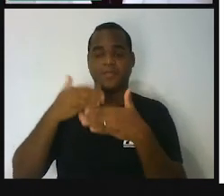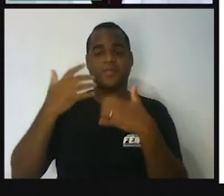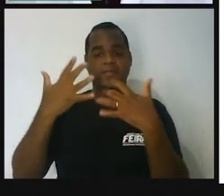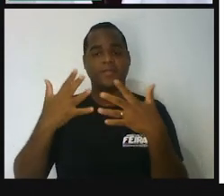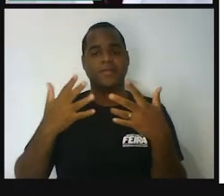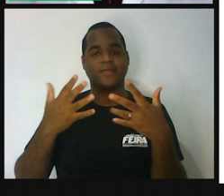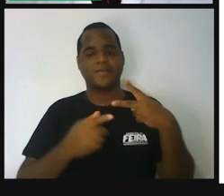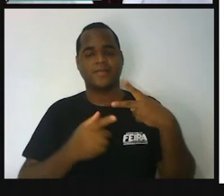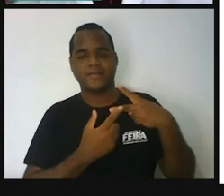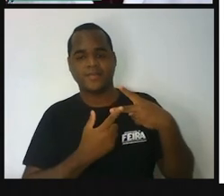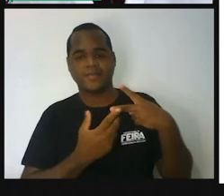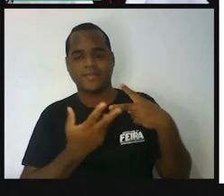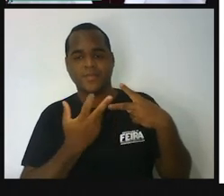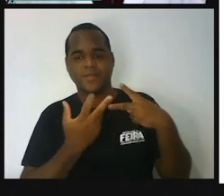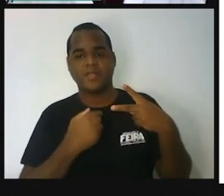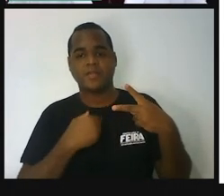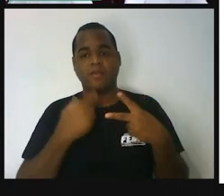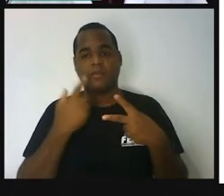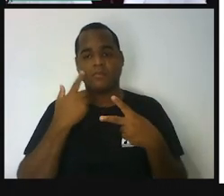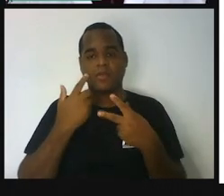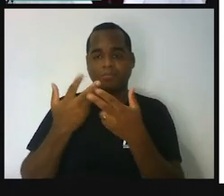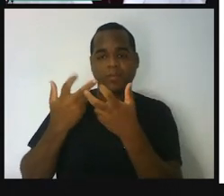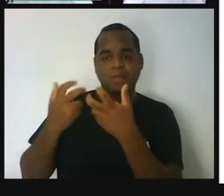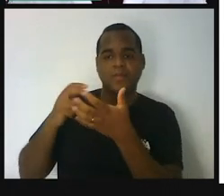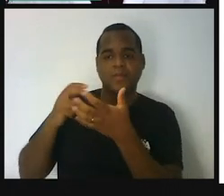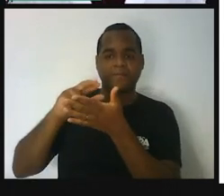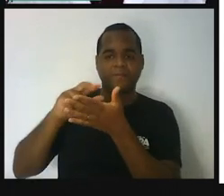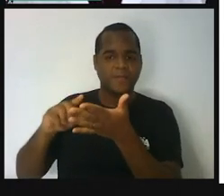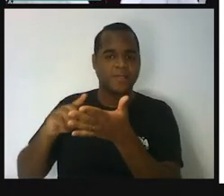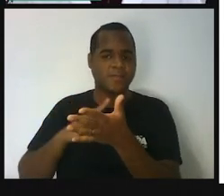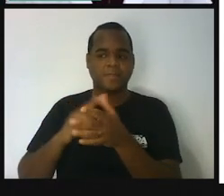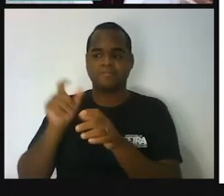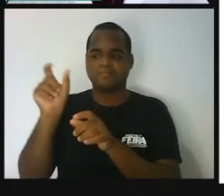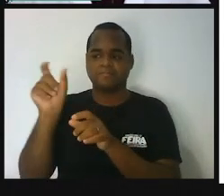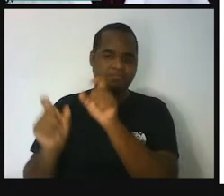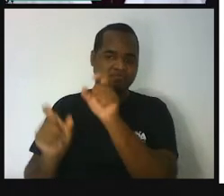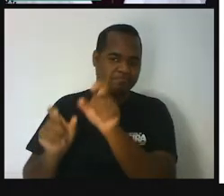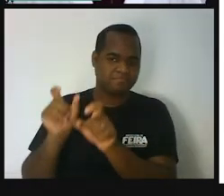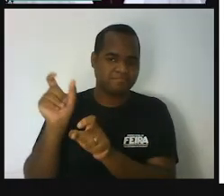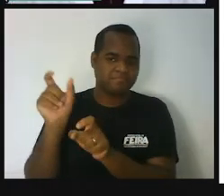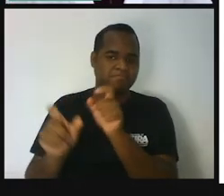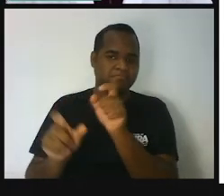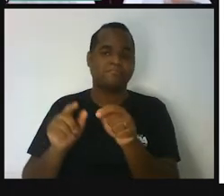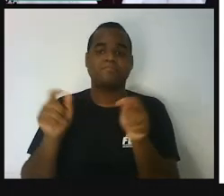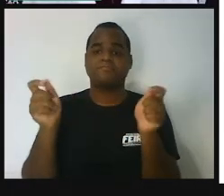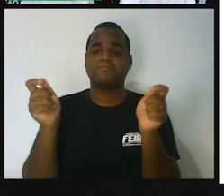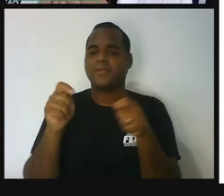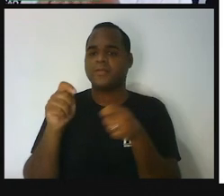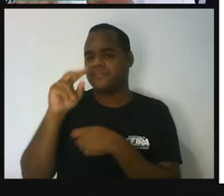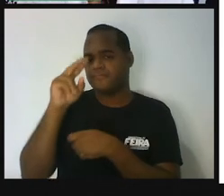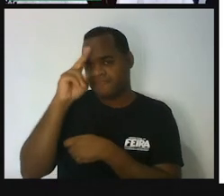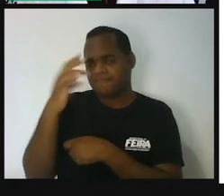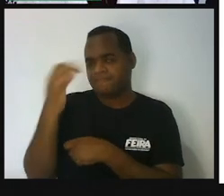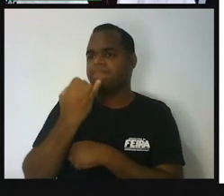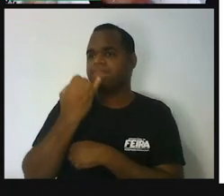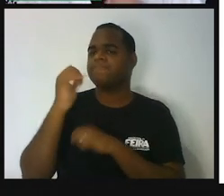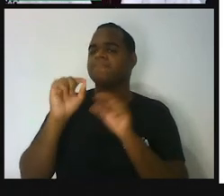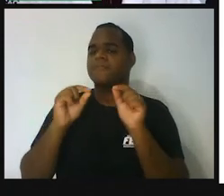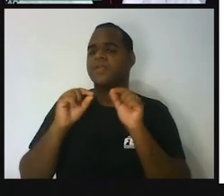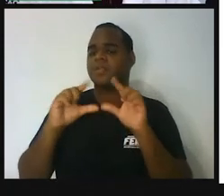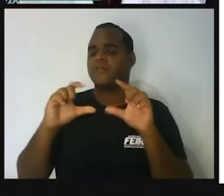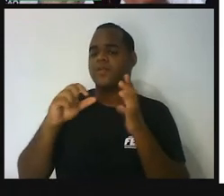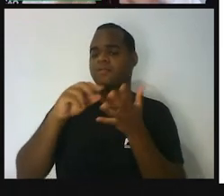também perceber que à nossa volta existem coisas, objetos, que vai nos fazer lembrar